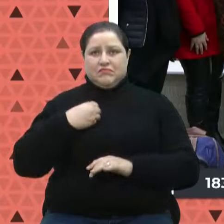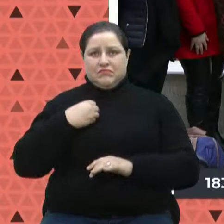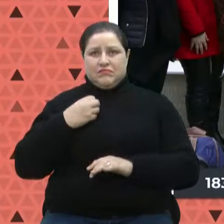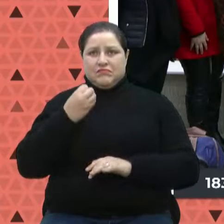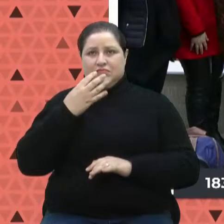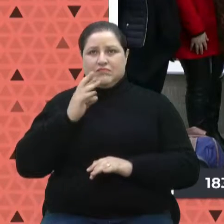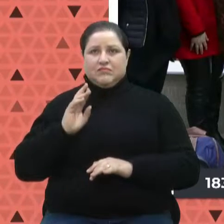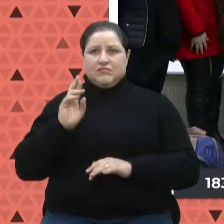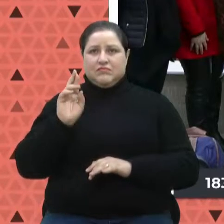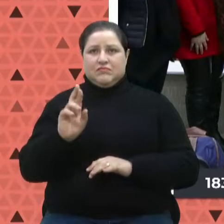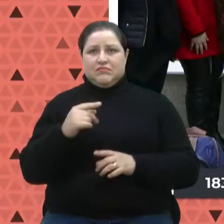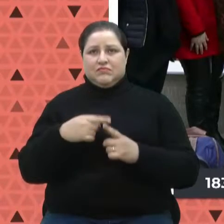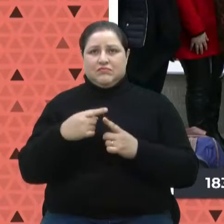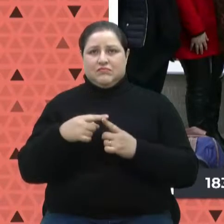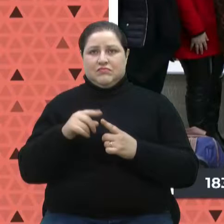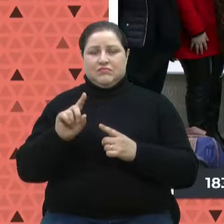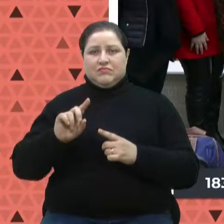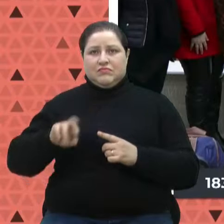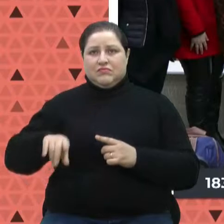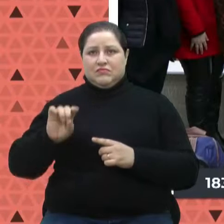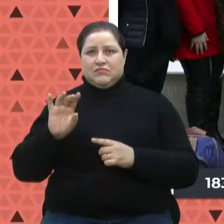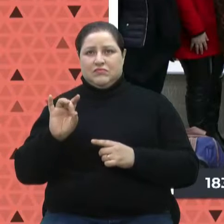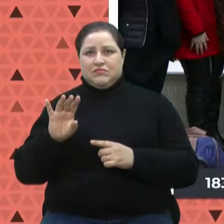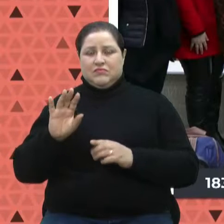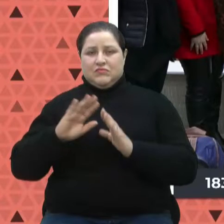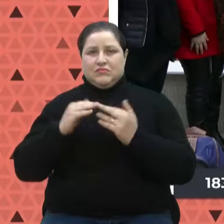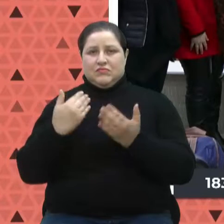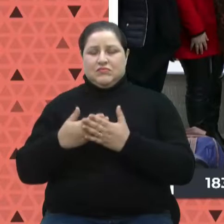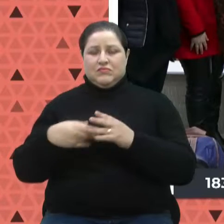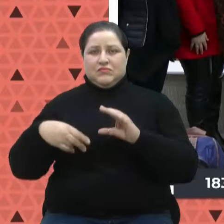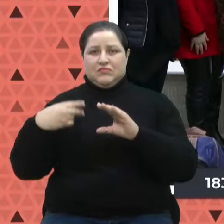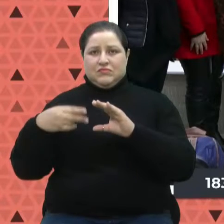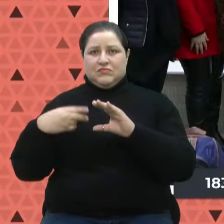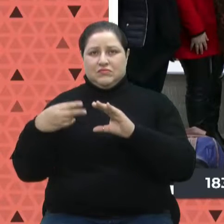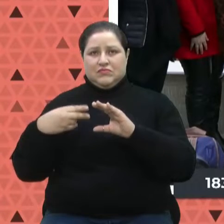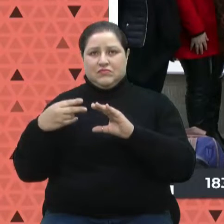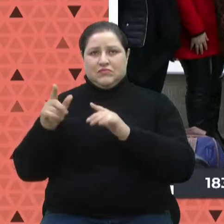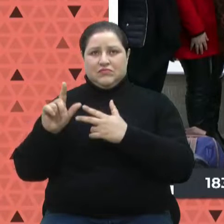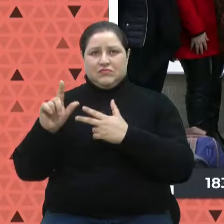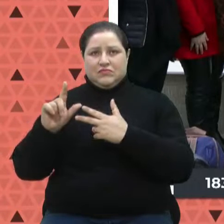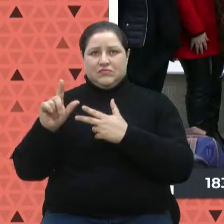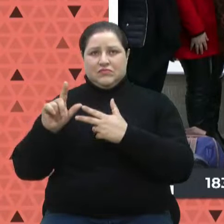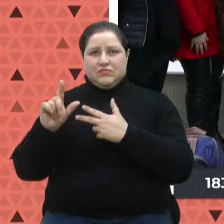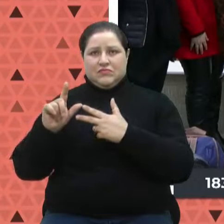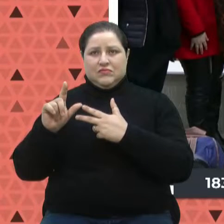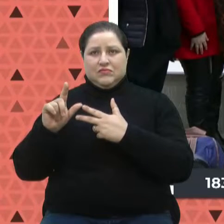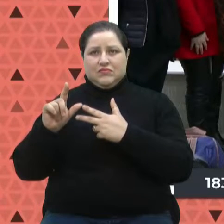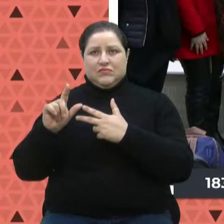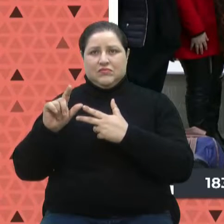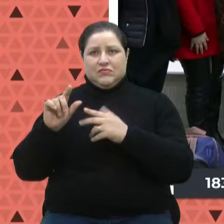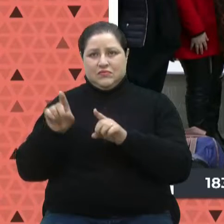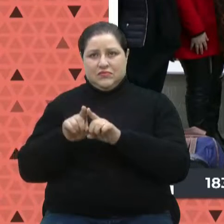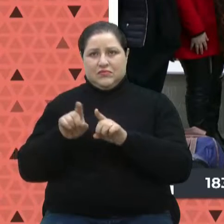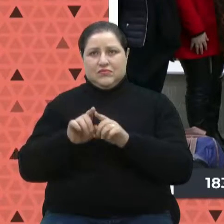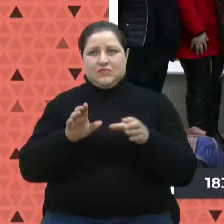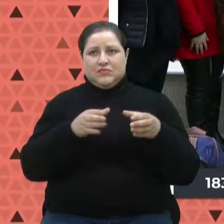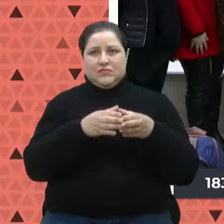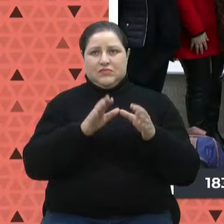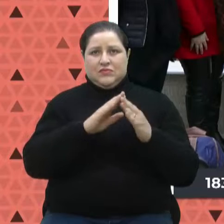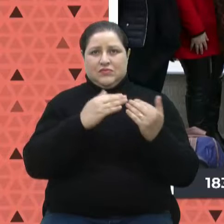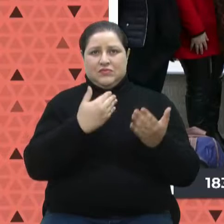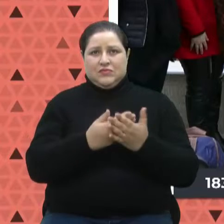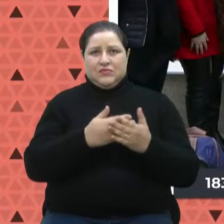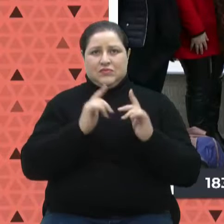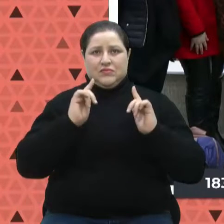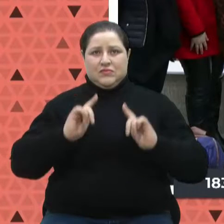representada, porque não estava só a Escola do Legislativo aqui da nossa Câmara de Vereadores, mas também a equipe da Escola de Gestão do